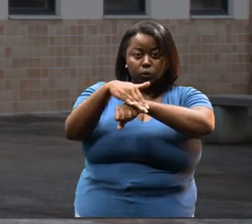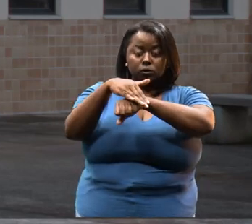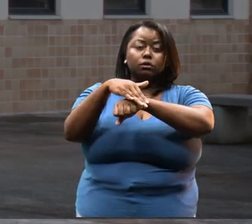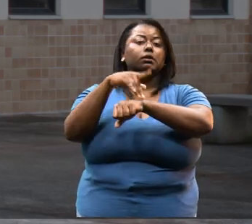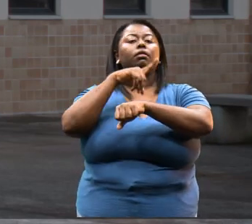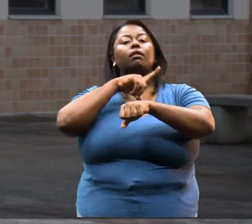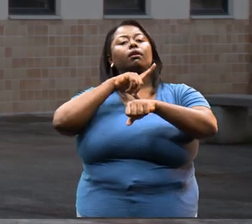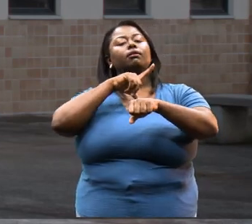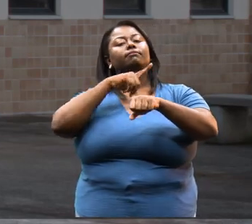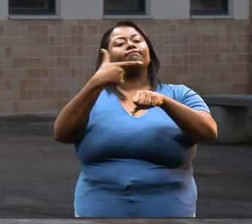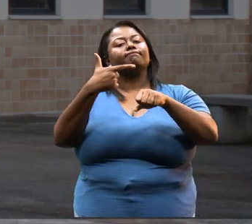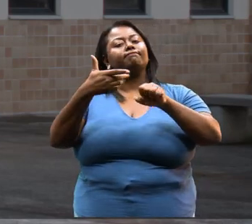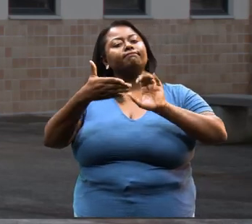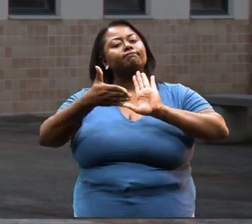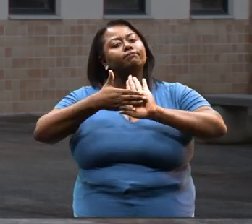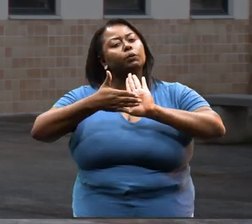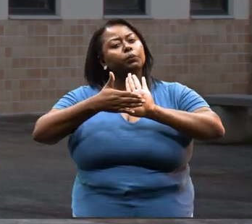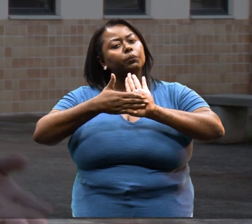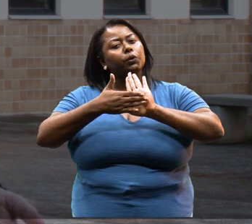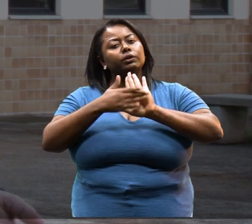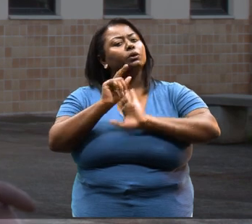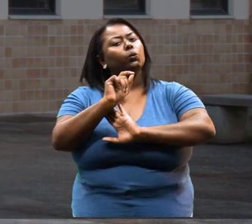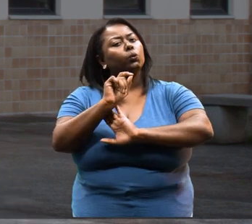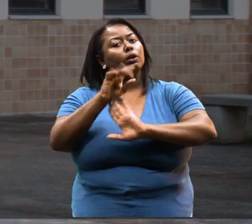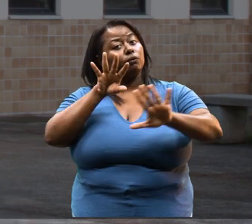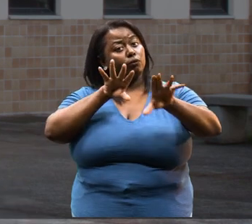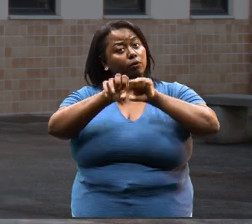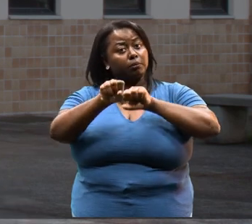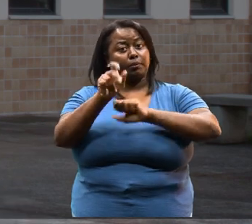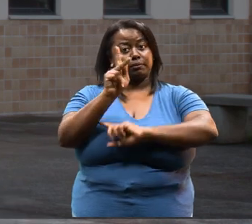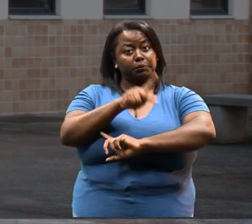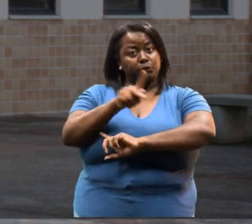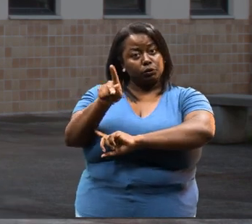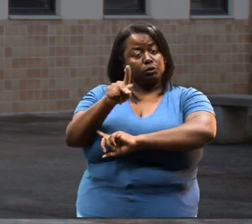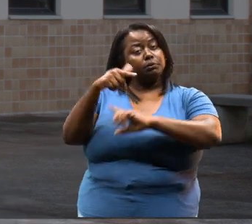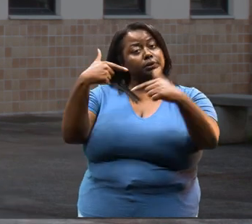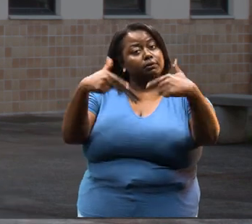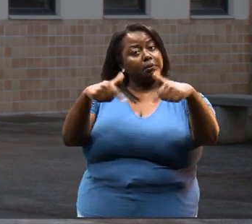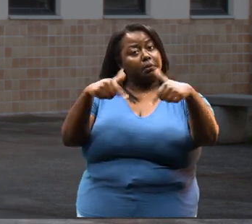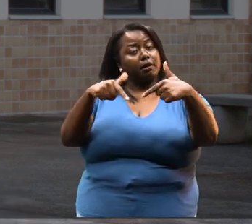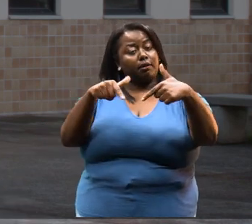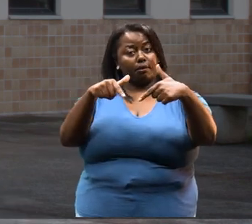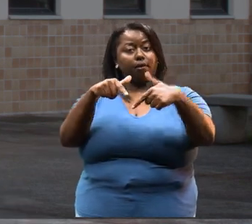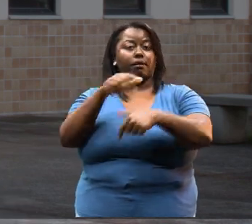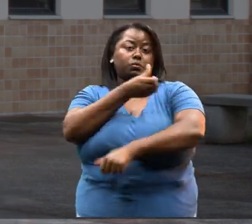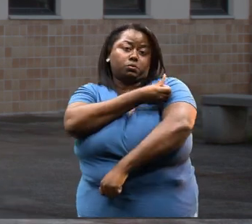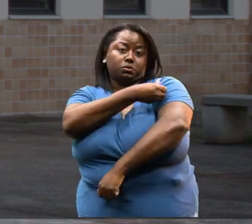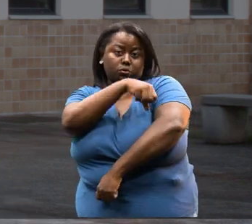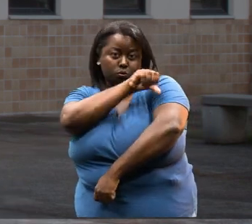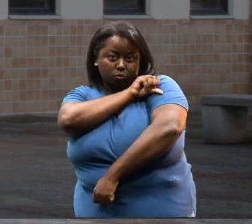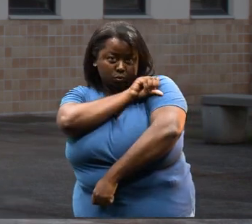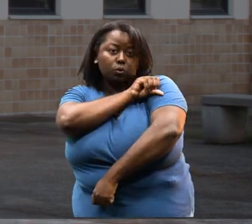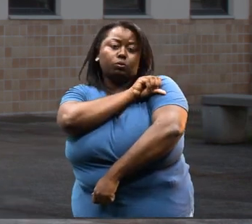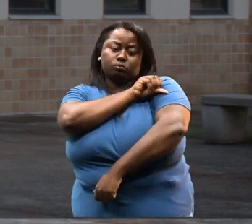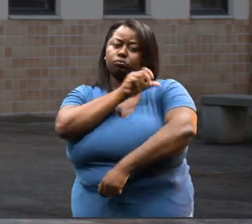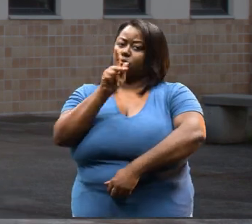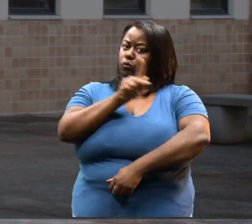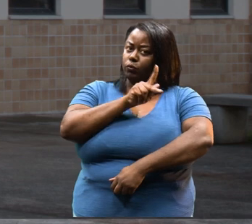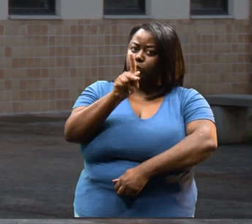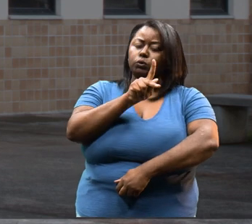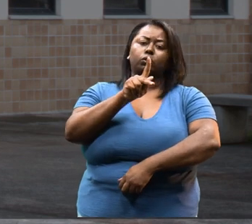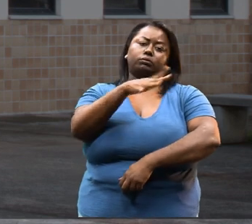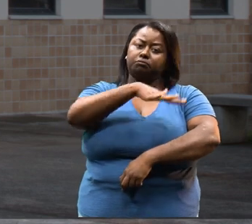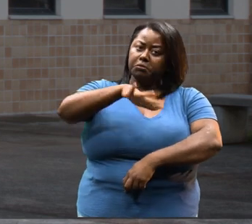noturno, ele tem uma proposta de formar professores para atuar no ensino fundamental,